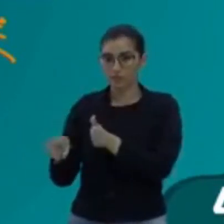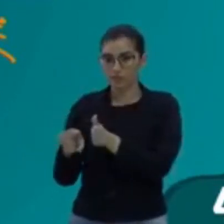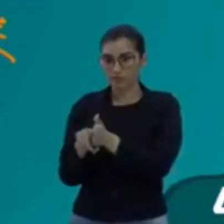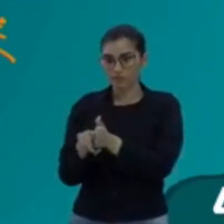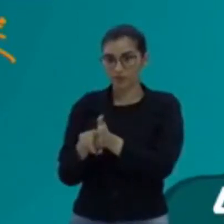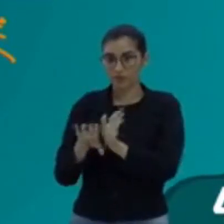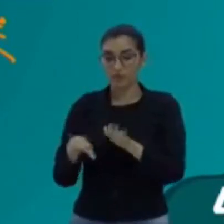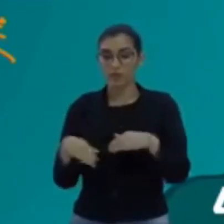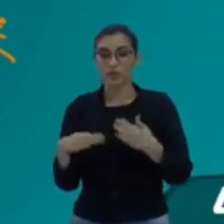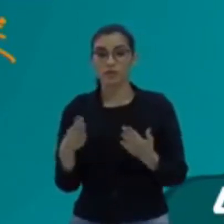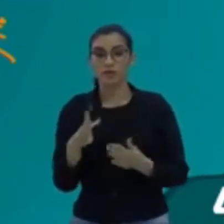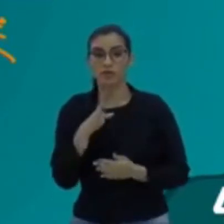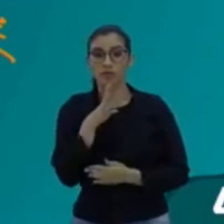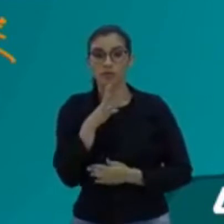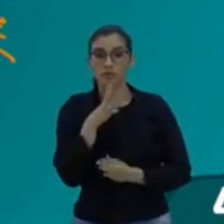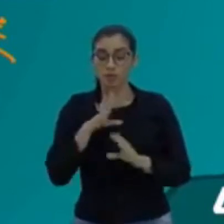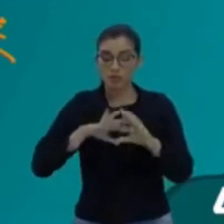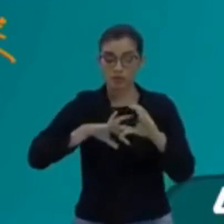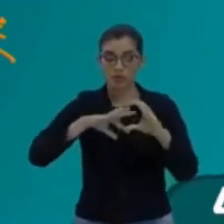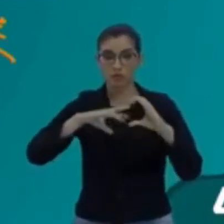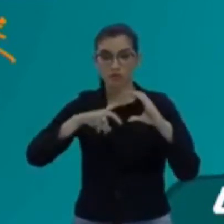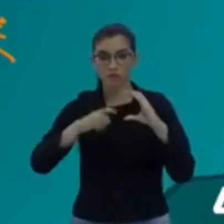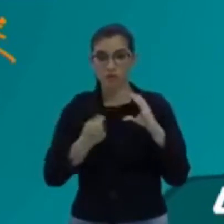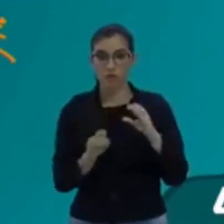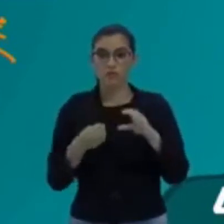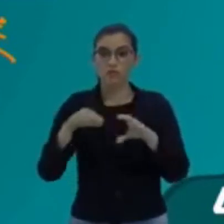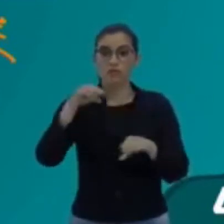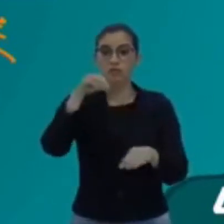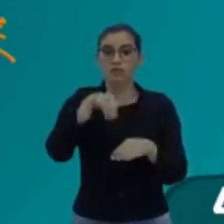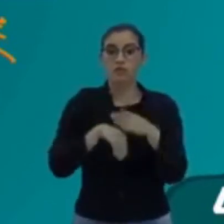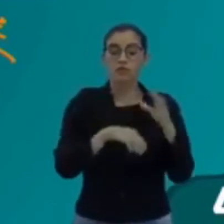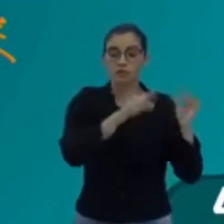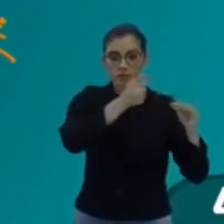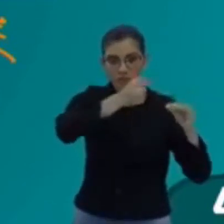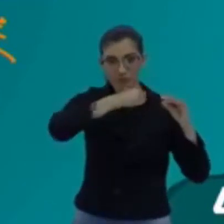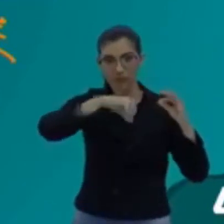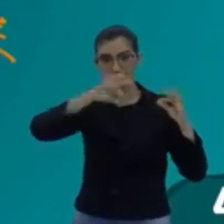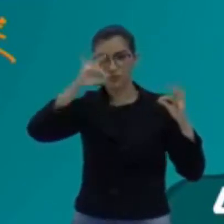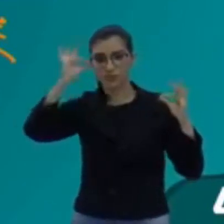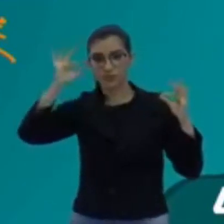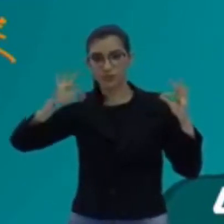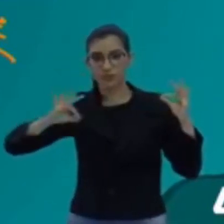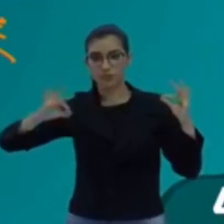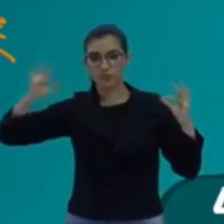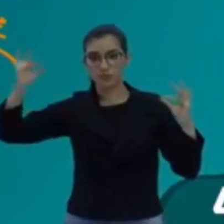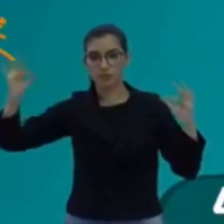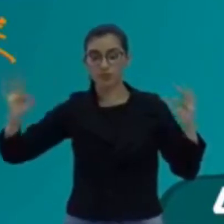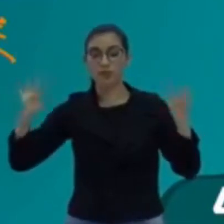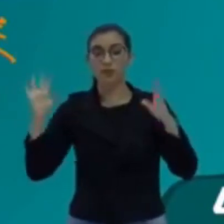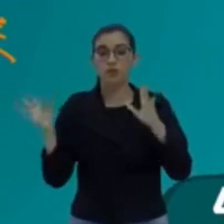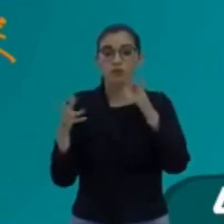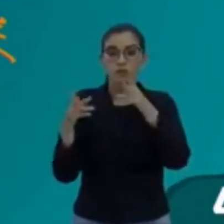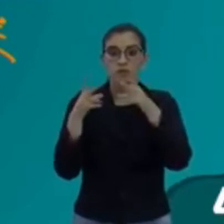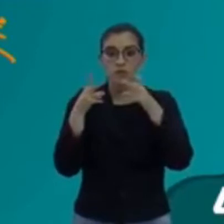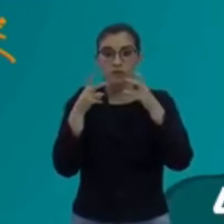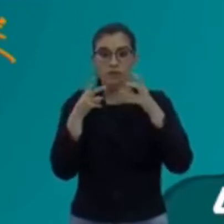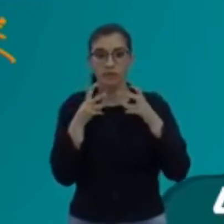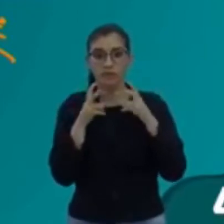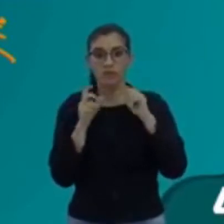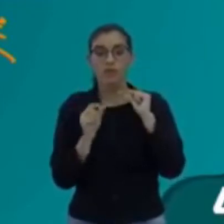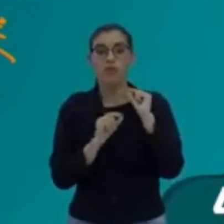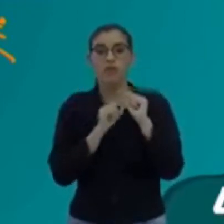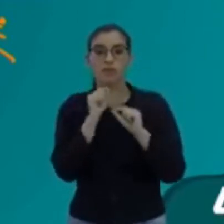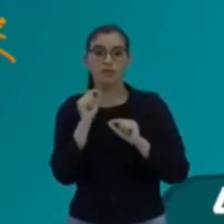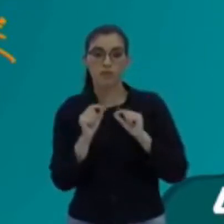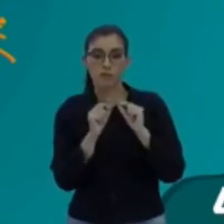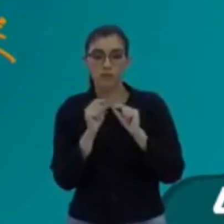conheci alguns elementos, tá bom? E esses elementos que eu observei aqui, é uma crista, é um